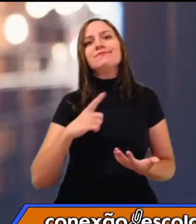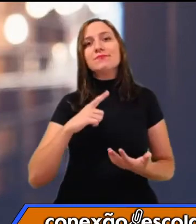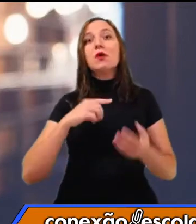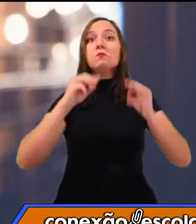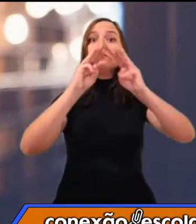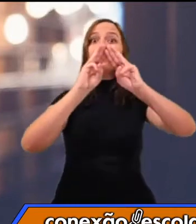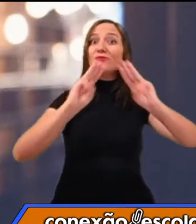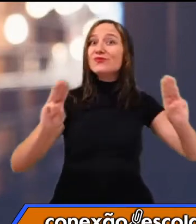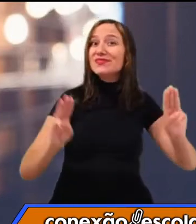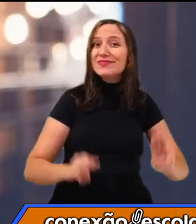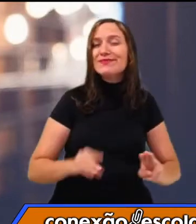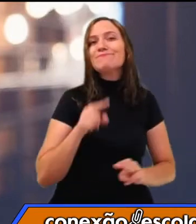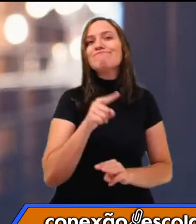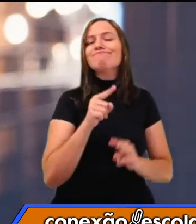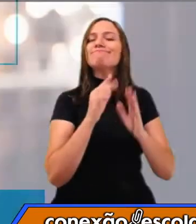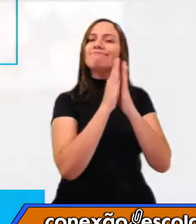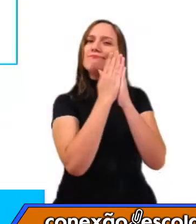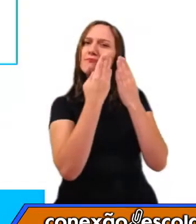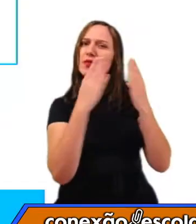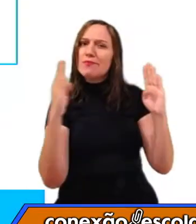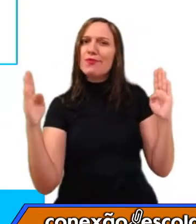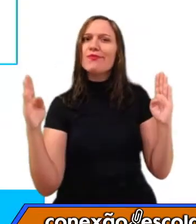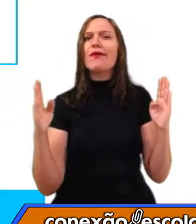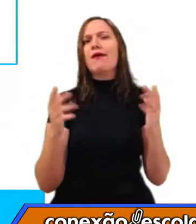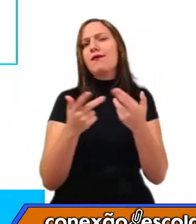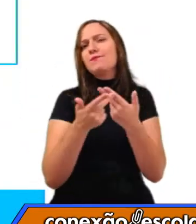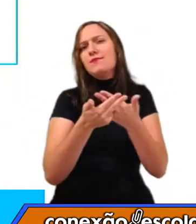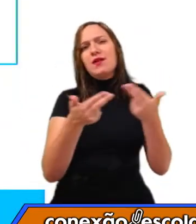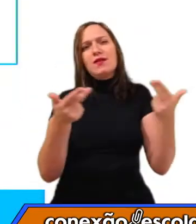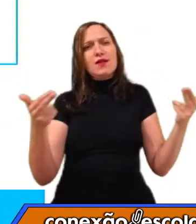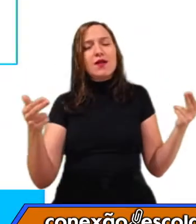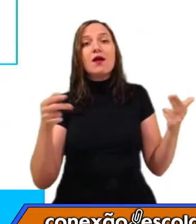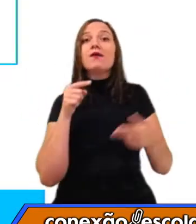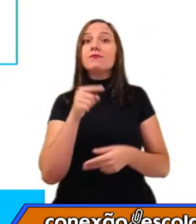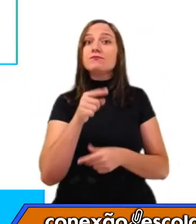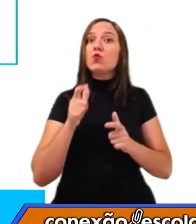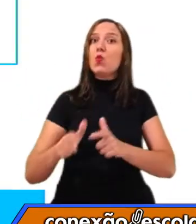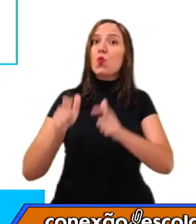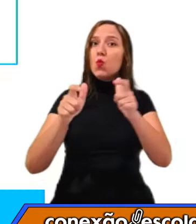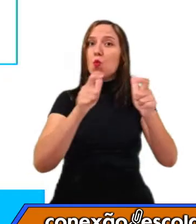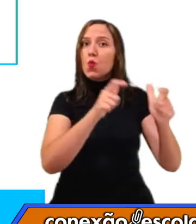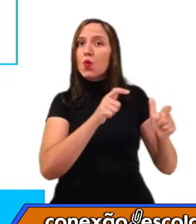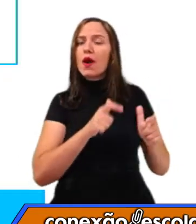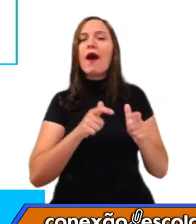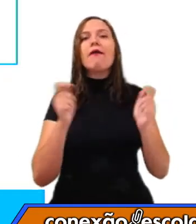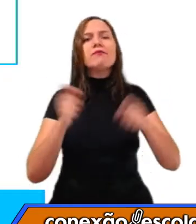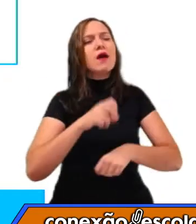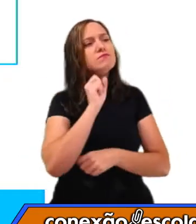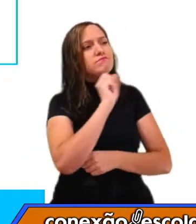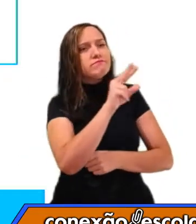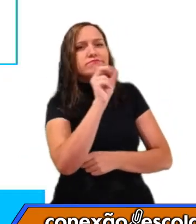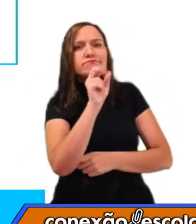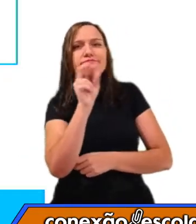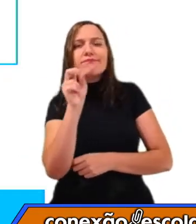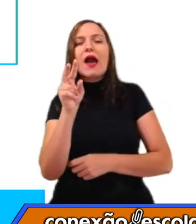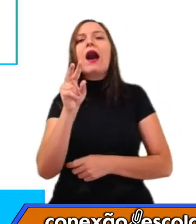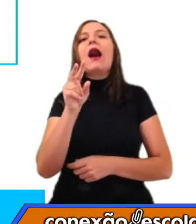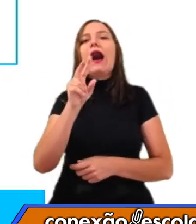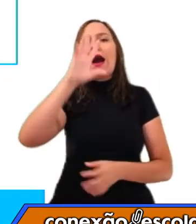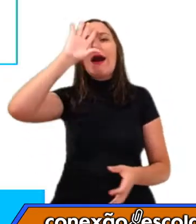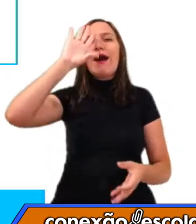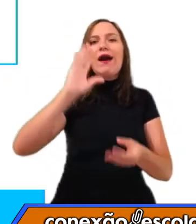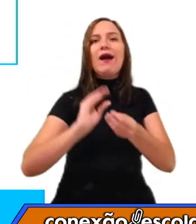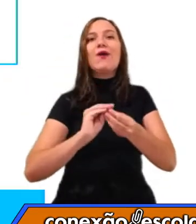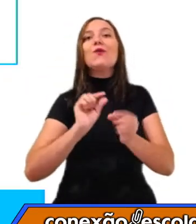museus, as bibliotecas, são todos lugares que guardam uma memória do grupo,